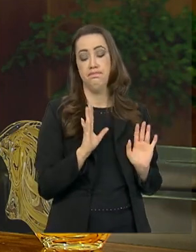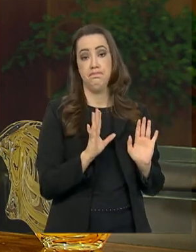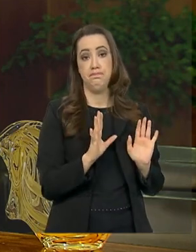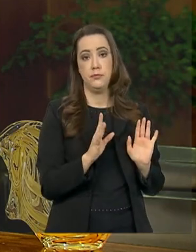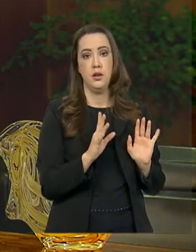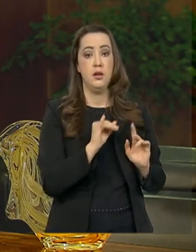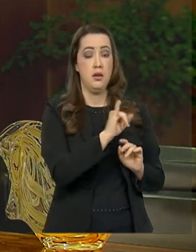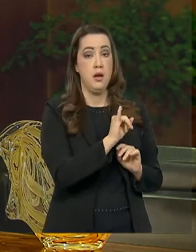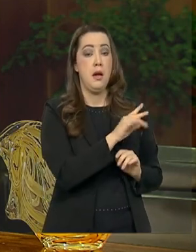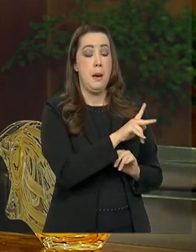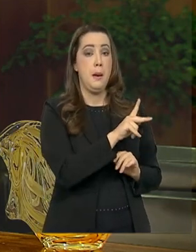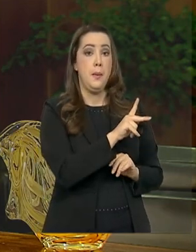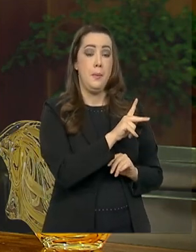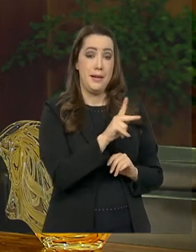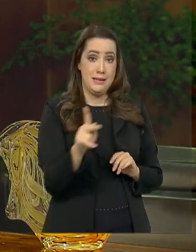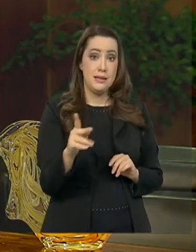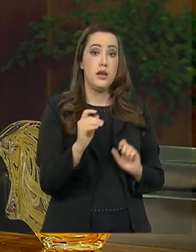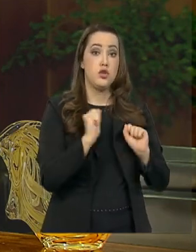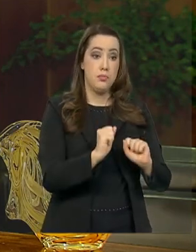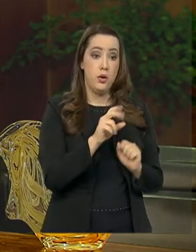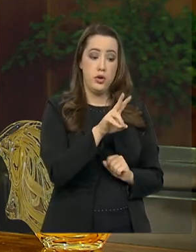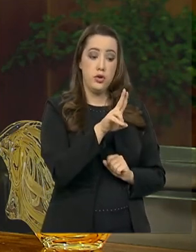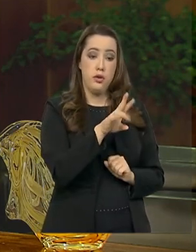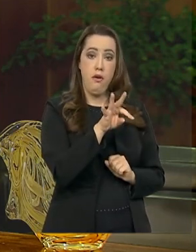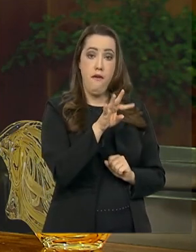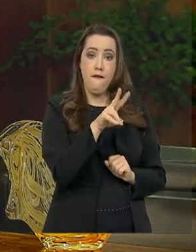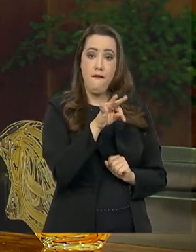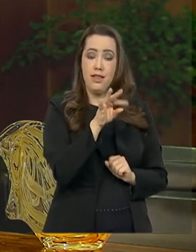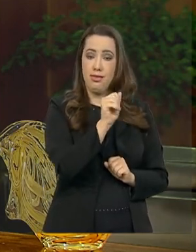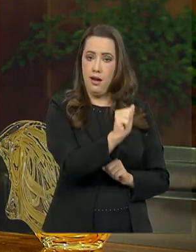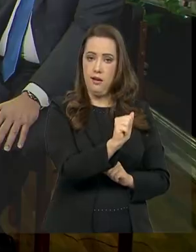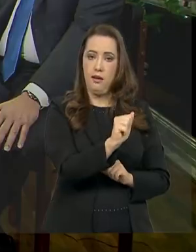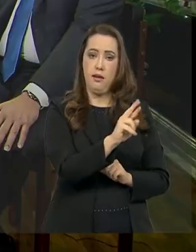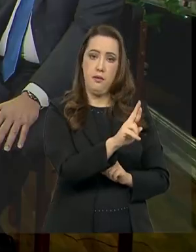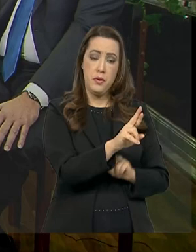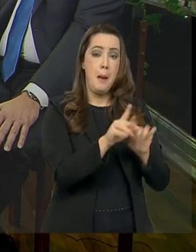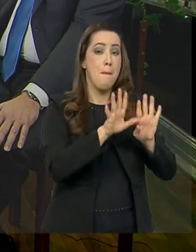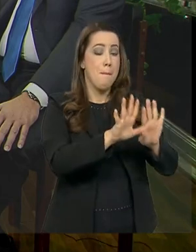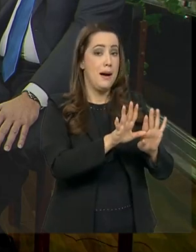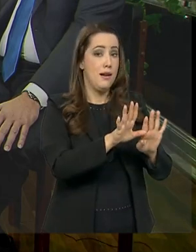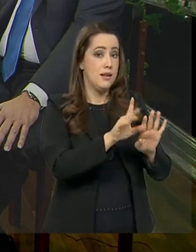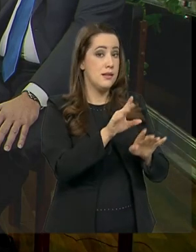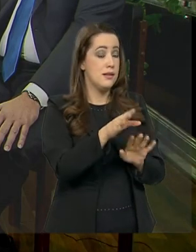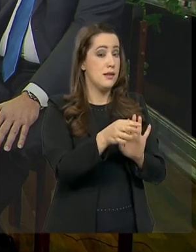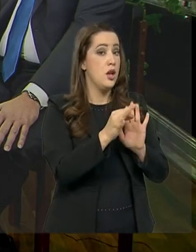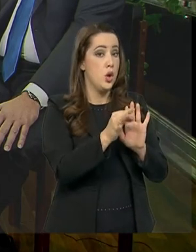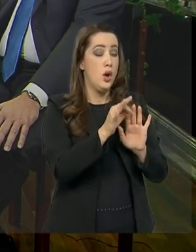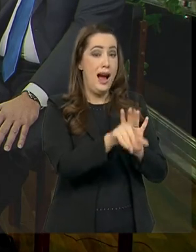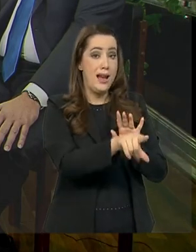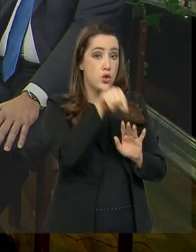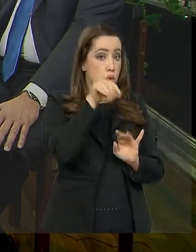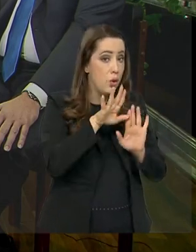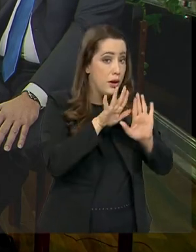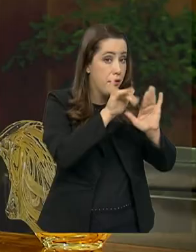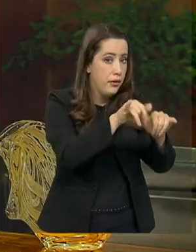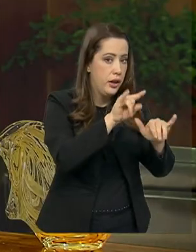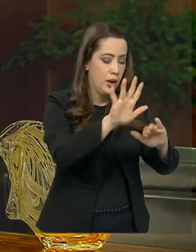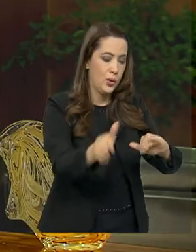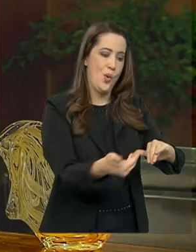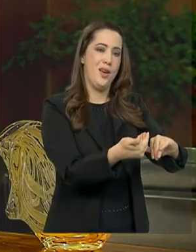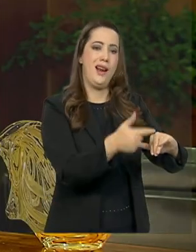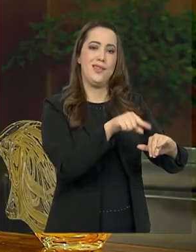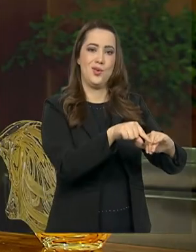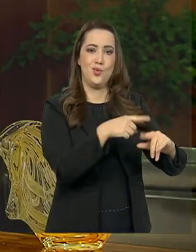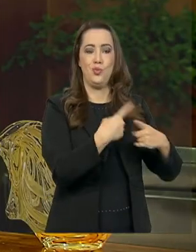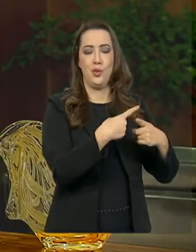a palavra final também é do parlamento, que ele vai avaliar se o veto prospera ou não. Nós somos os destinatários daquilo que o Congresso Nacional